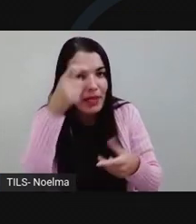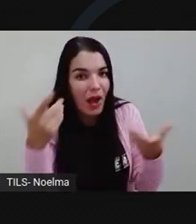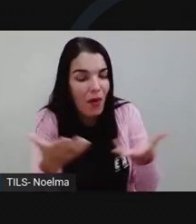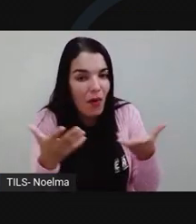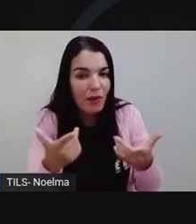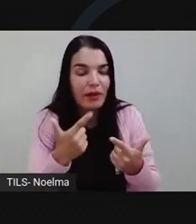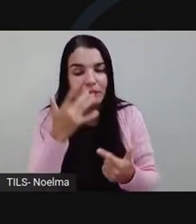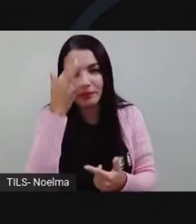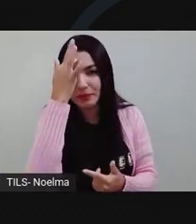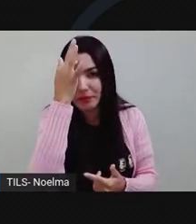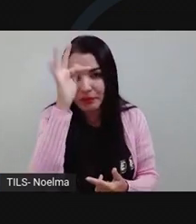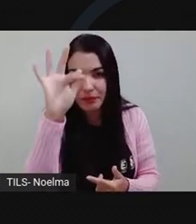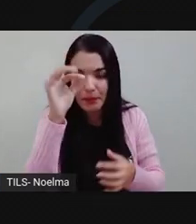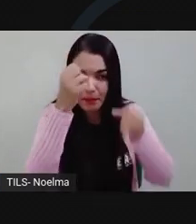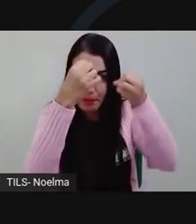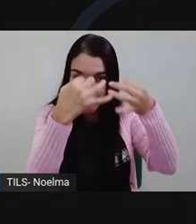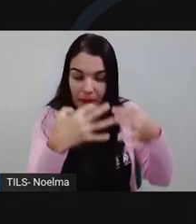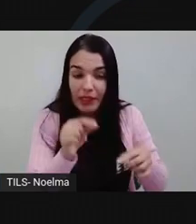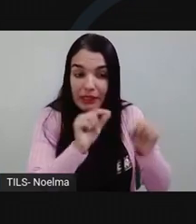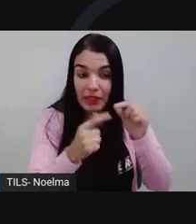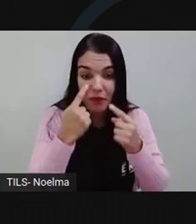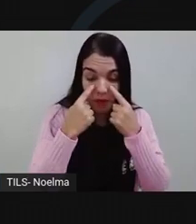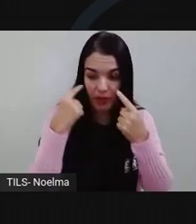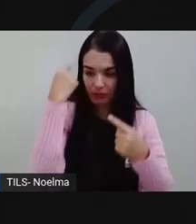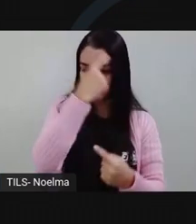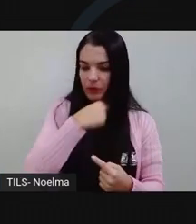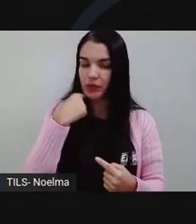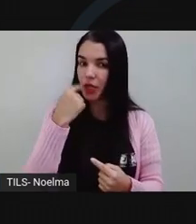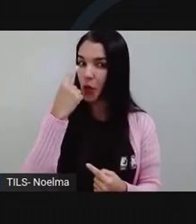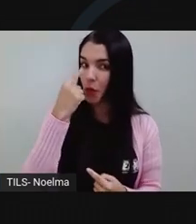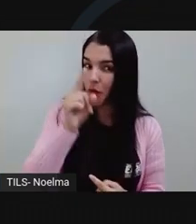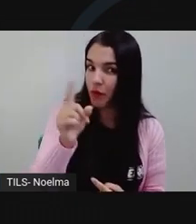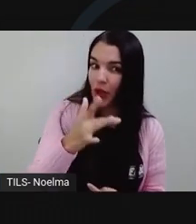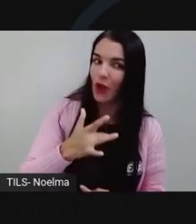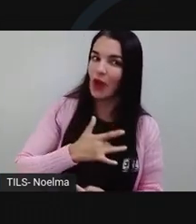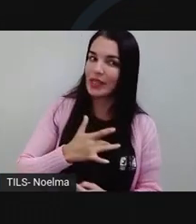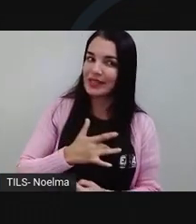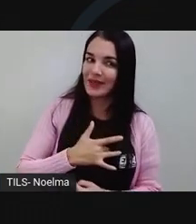sabendo que quem vê cara não vê coração.